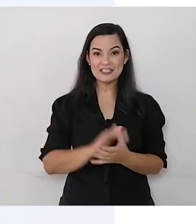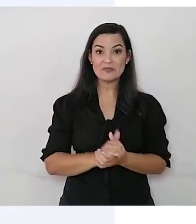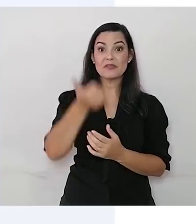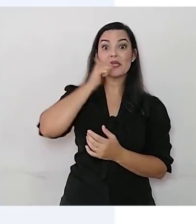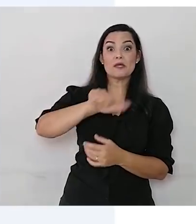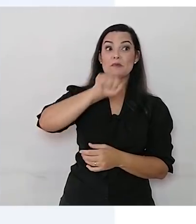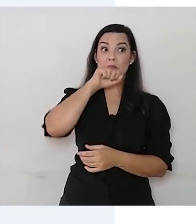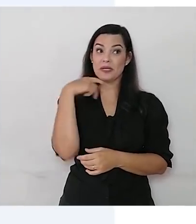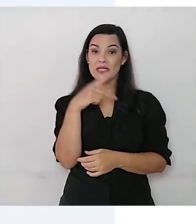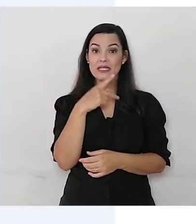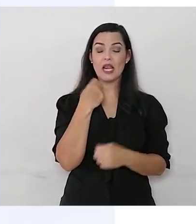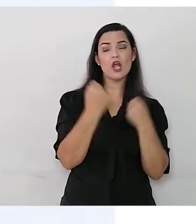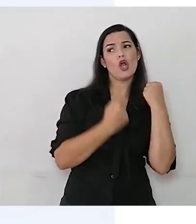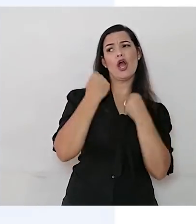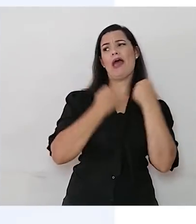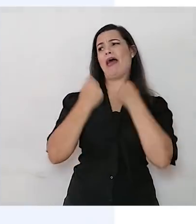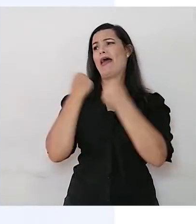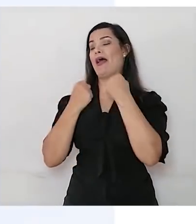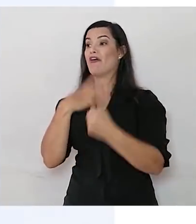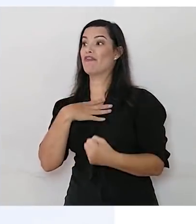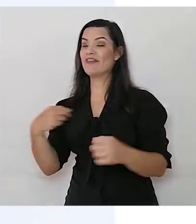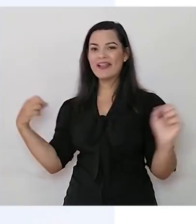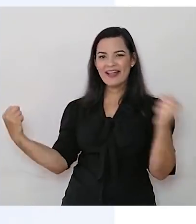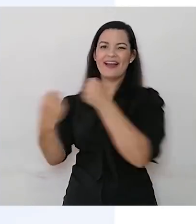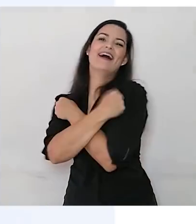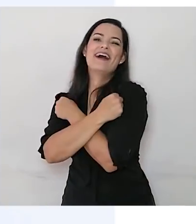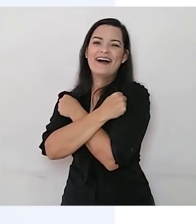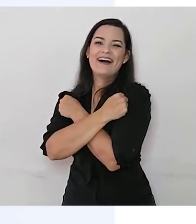E a mãe correu à frente para sua filha abraçar.